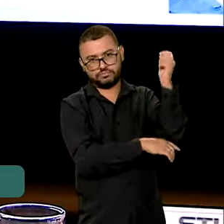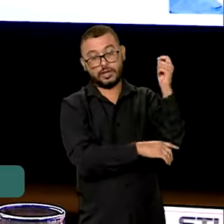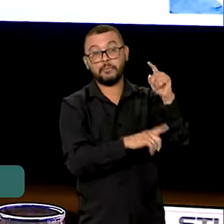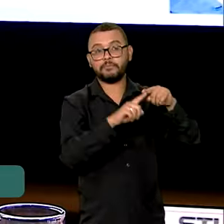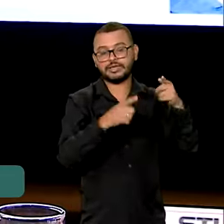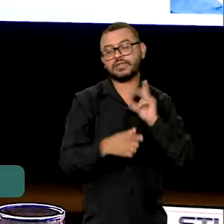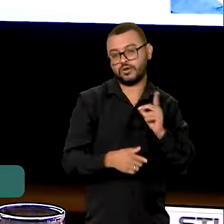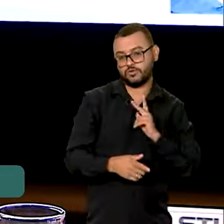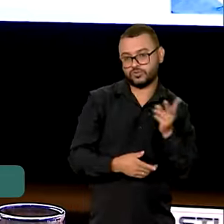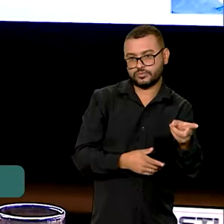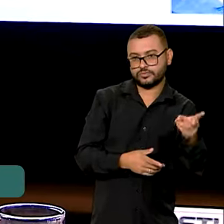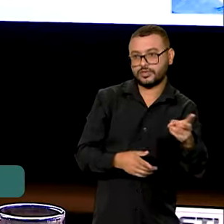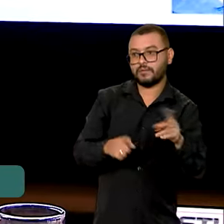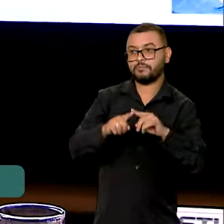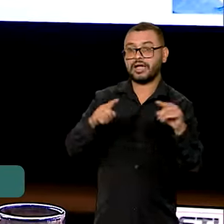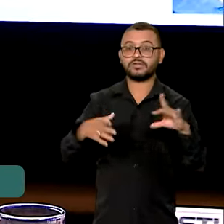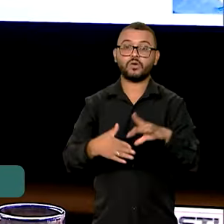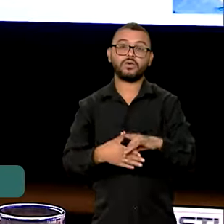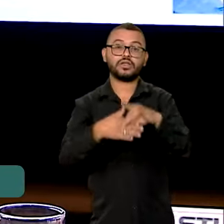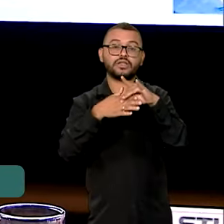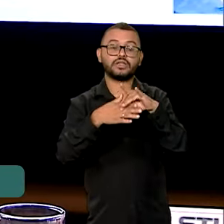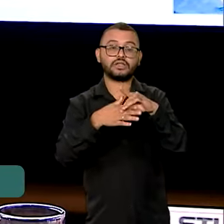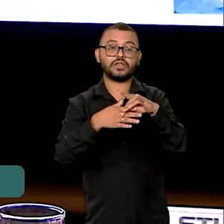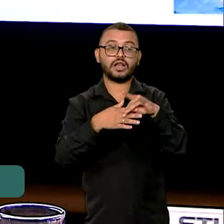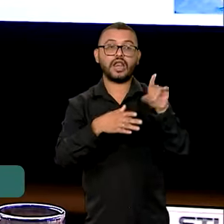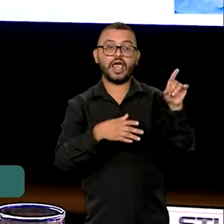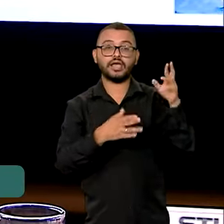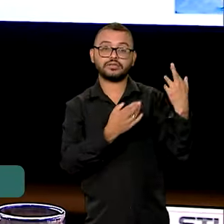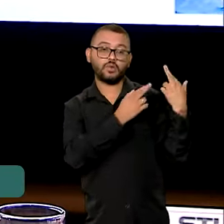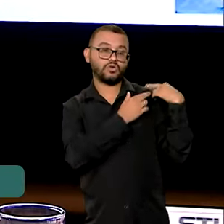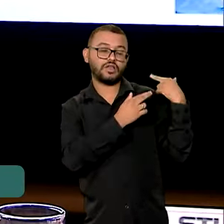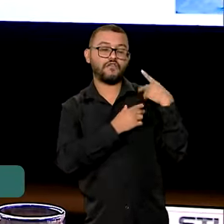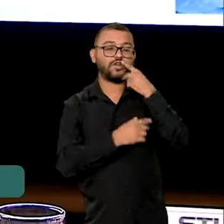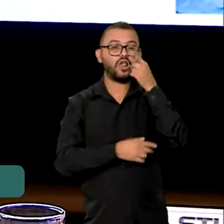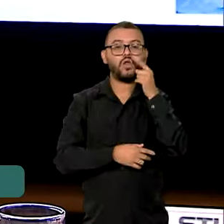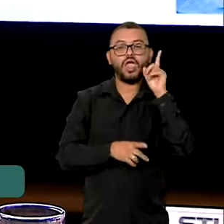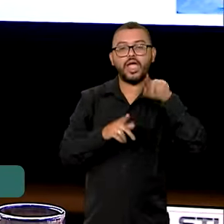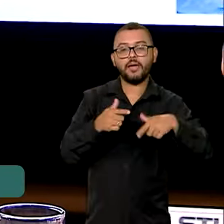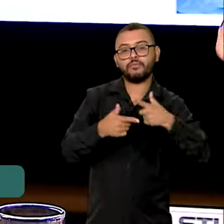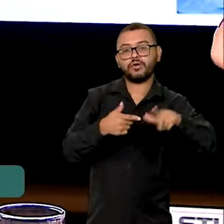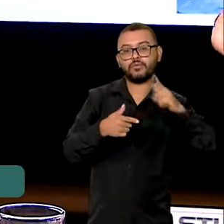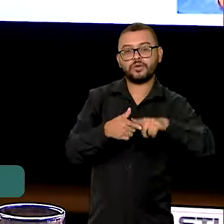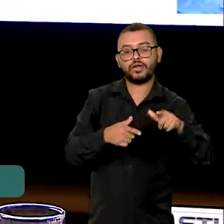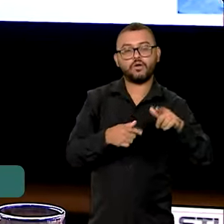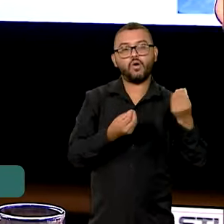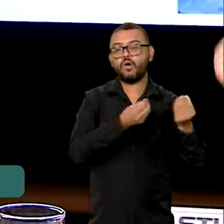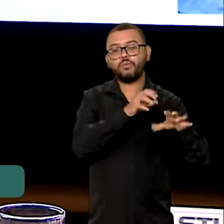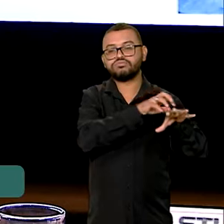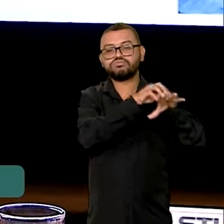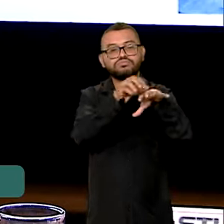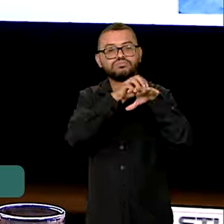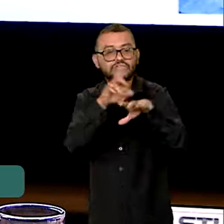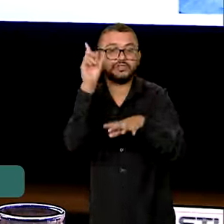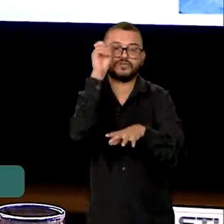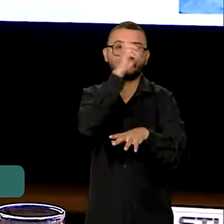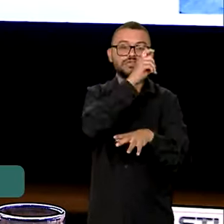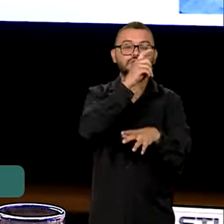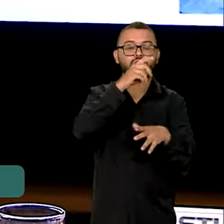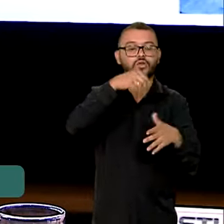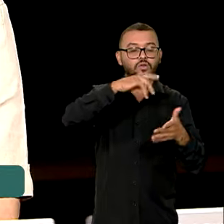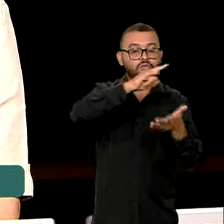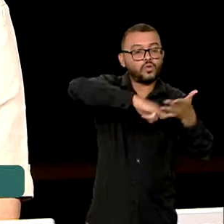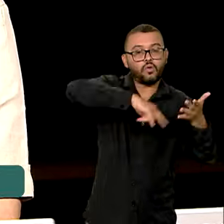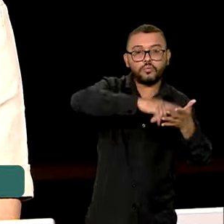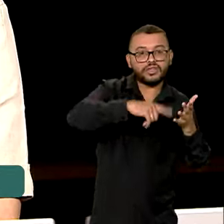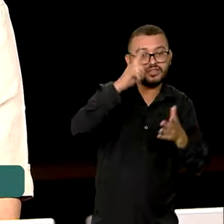concordando com os próprios líderes do setor lá no estado do Rio Grande do Sul, que o problema hoje é a infraestrutura logística, é a dificuldade para emitir nota fiscal.